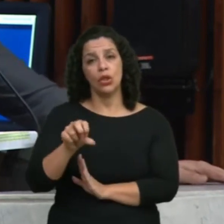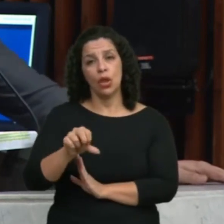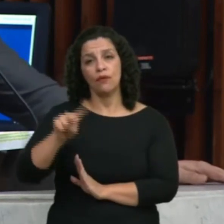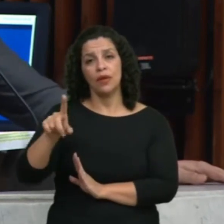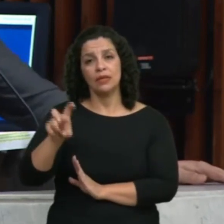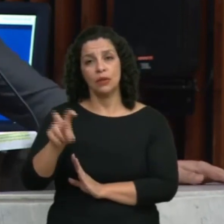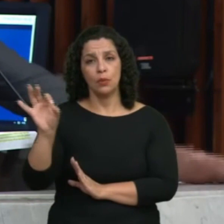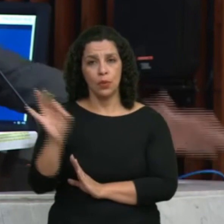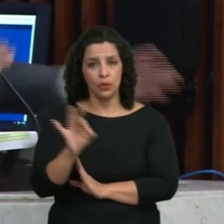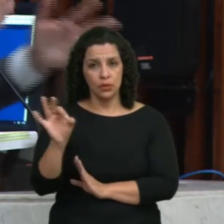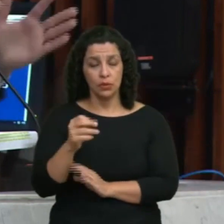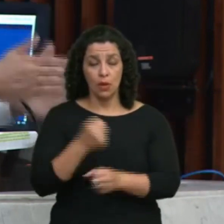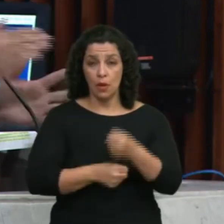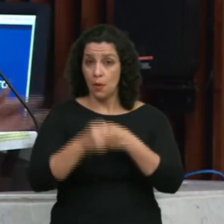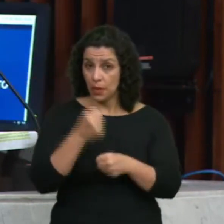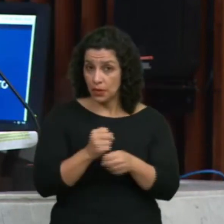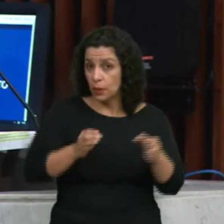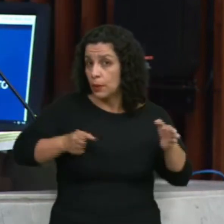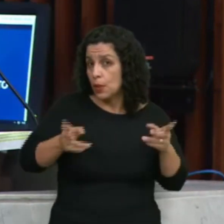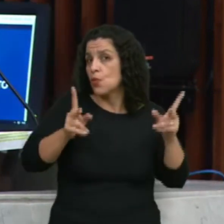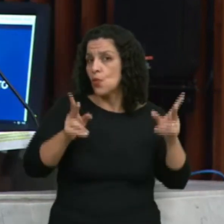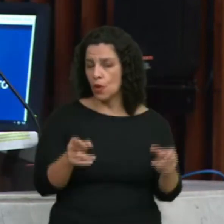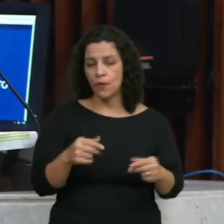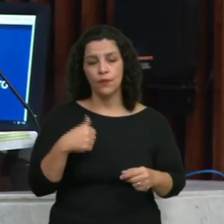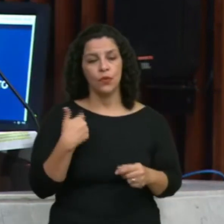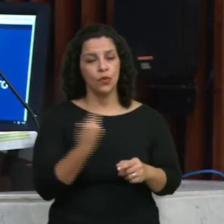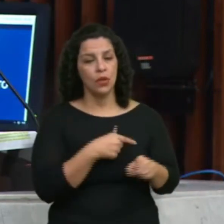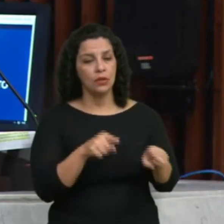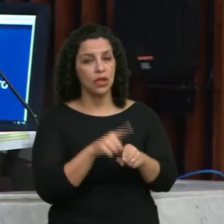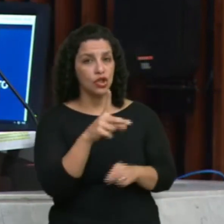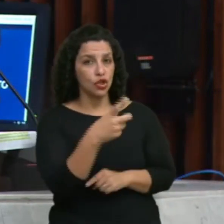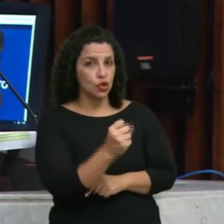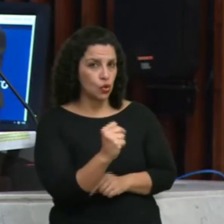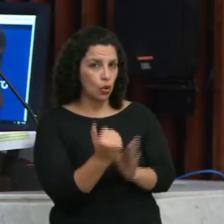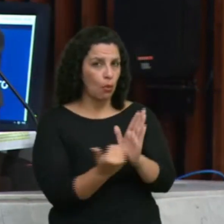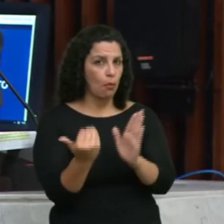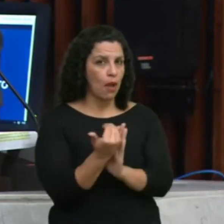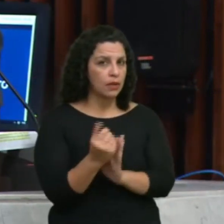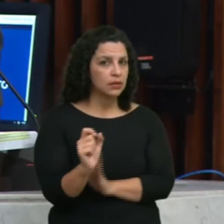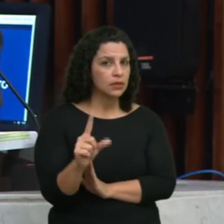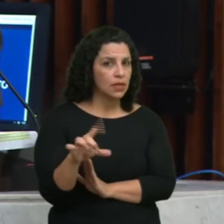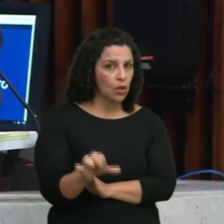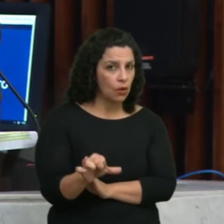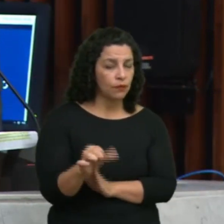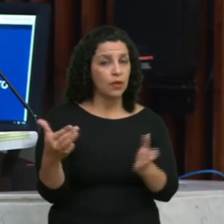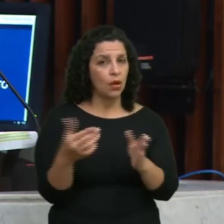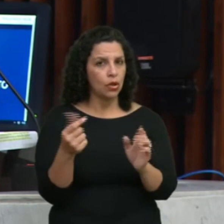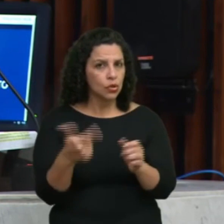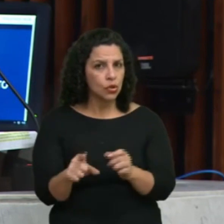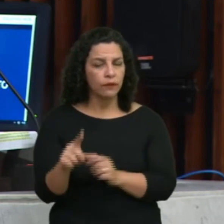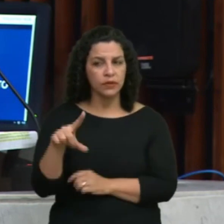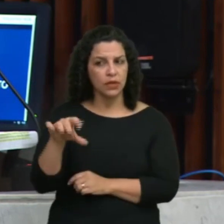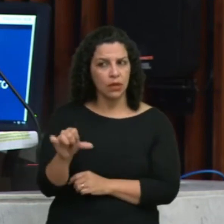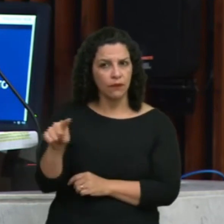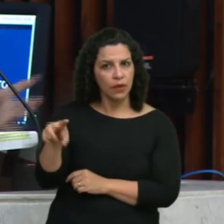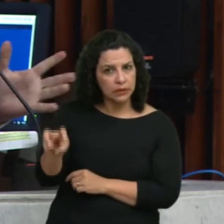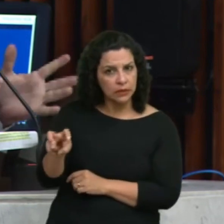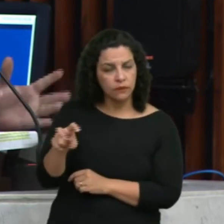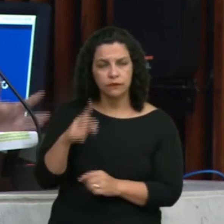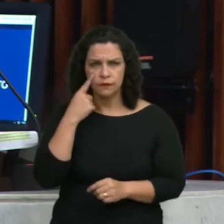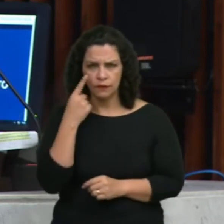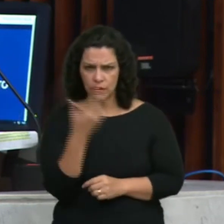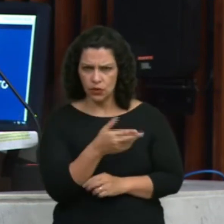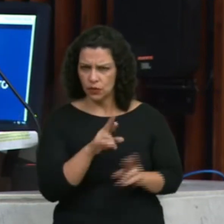Lembrando que o ano passado, nesse mesmo período, aumentou de 18% para 19%. Olhem só a